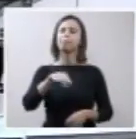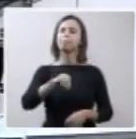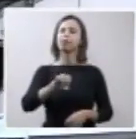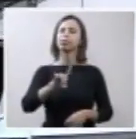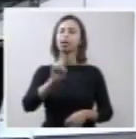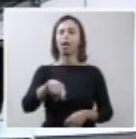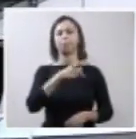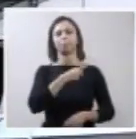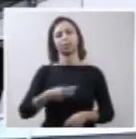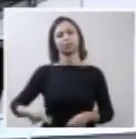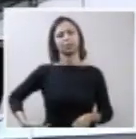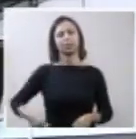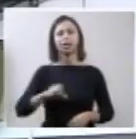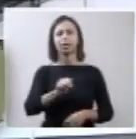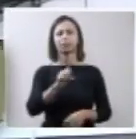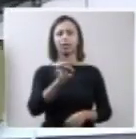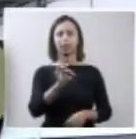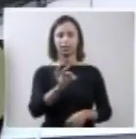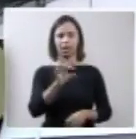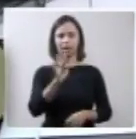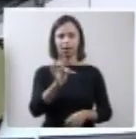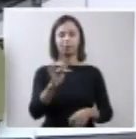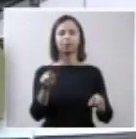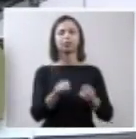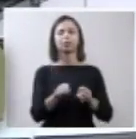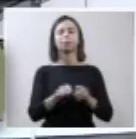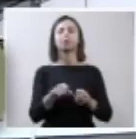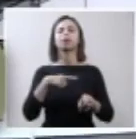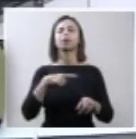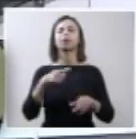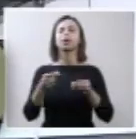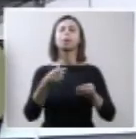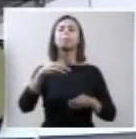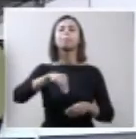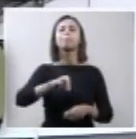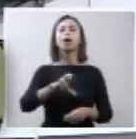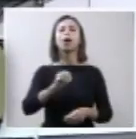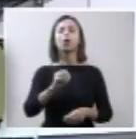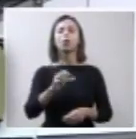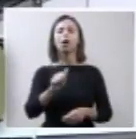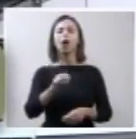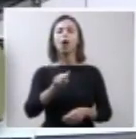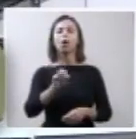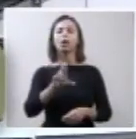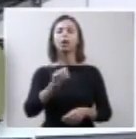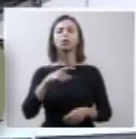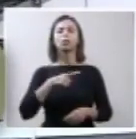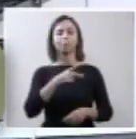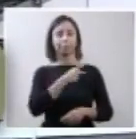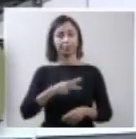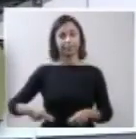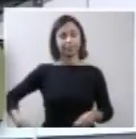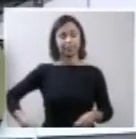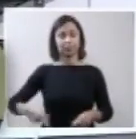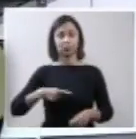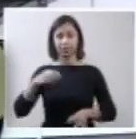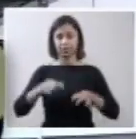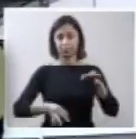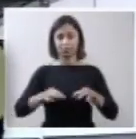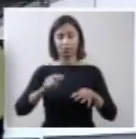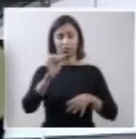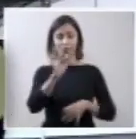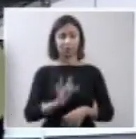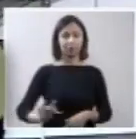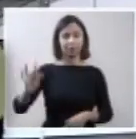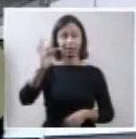excelência, senhor ministro Marco Aurélio Mello, presidente da primeira turma do Supremo Tribunal Federal, sua excelência, Mário José